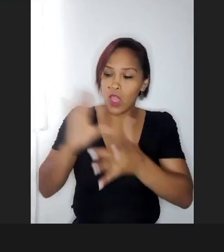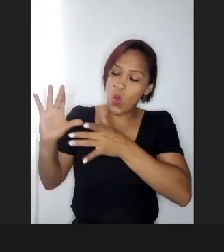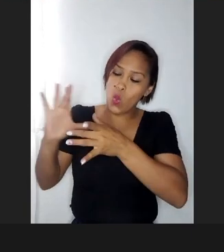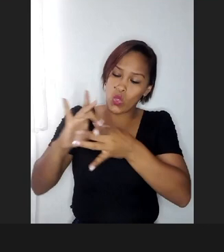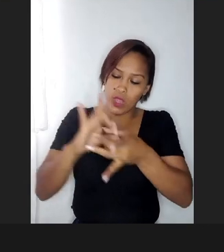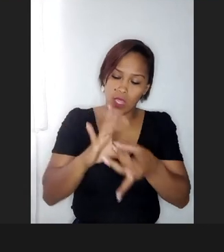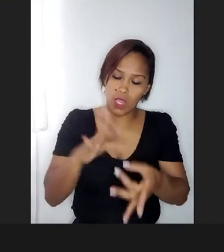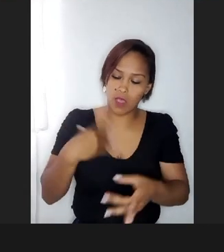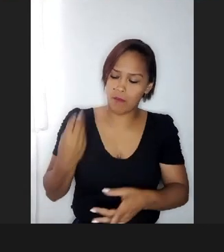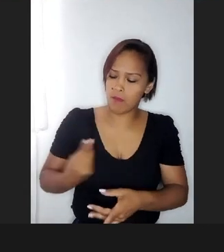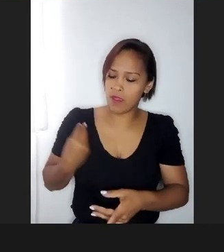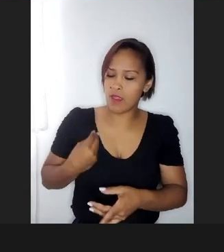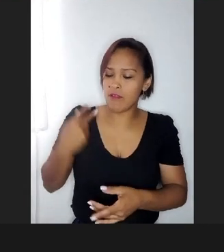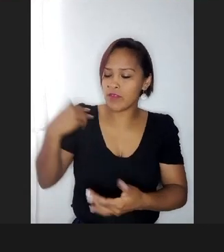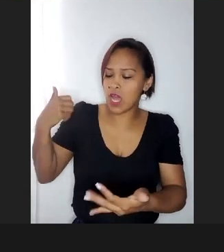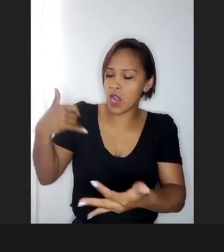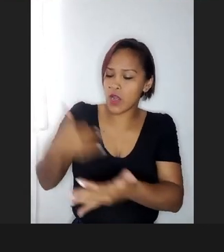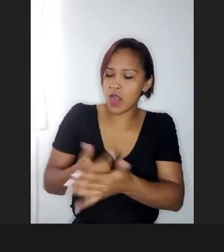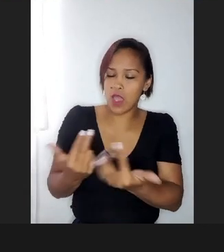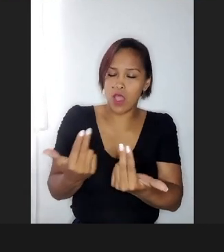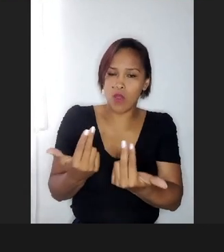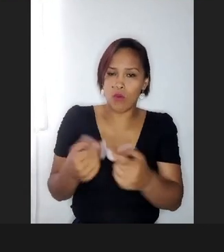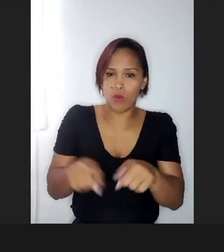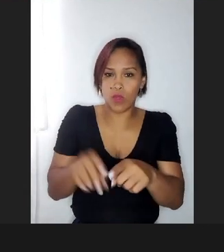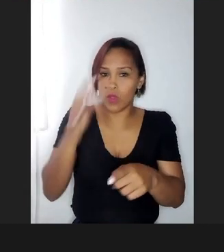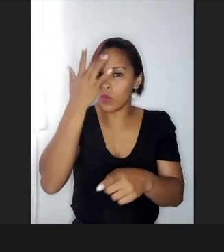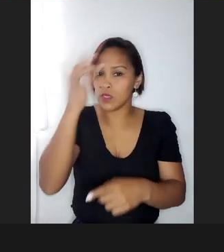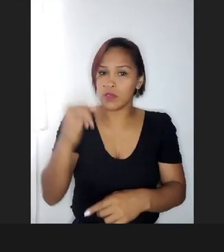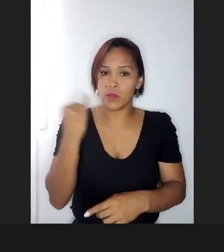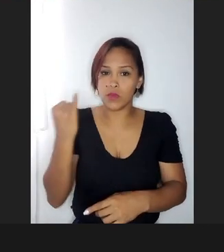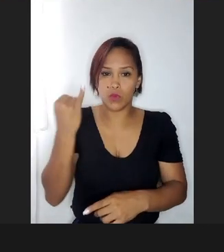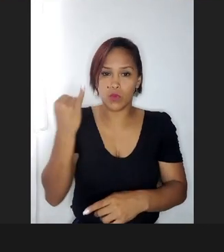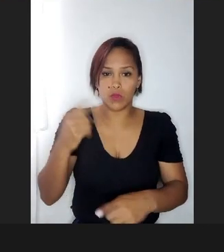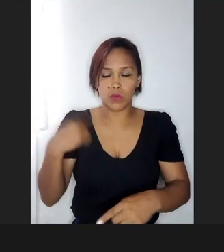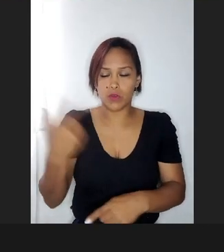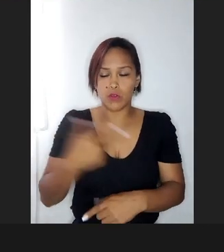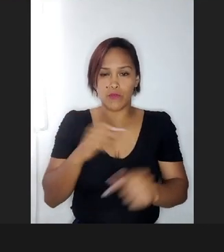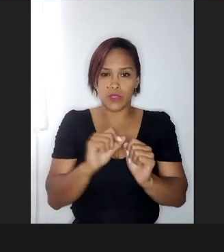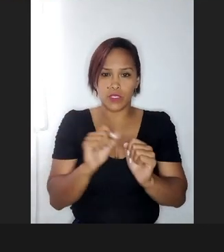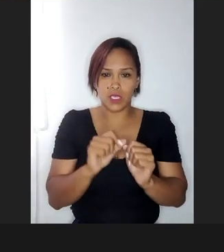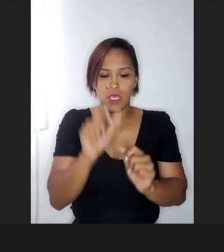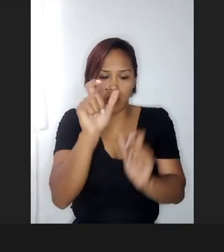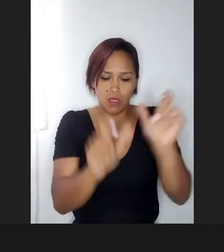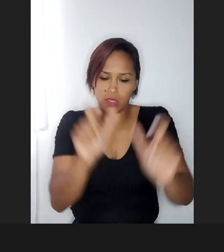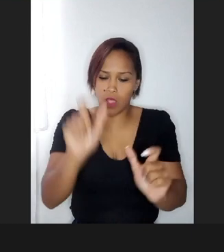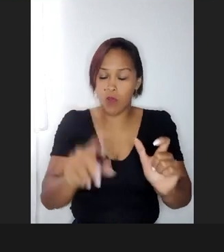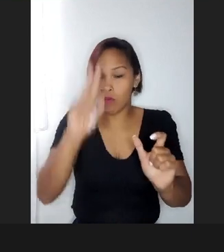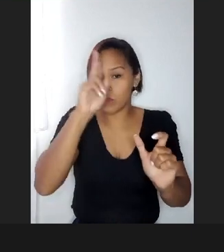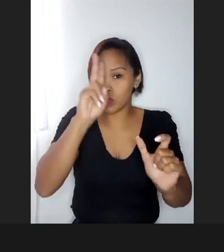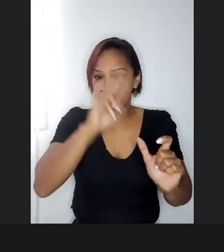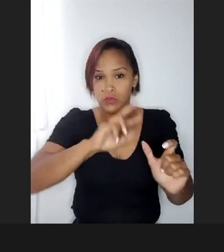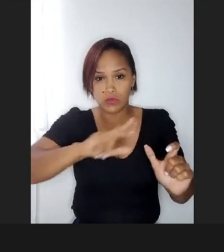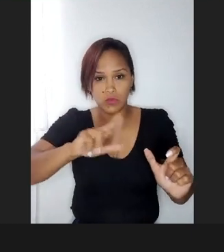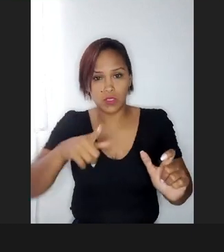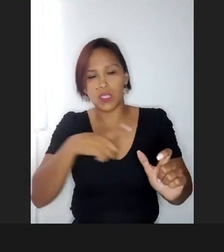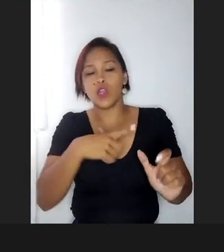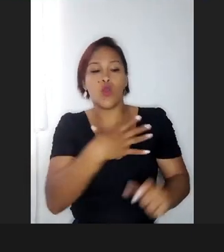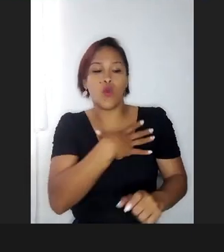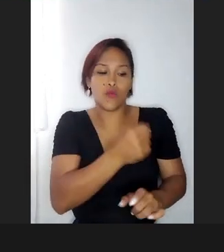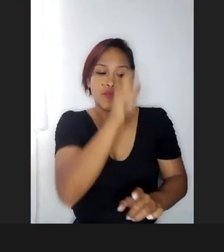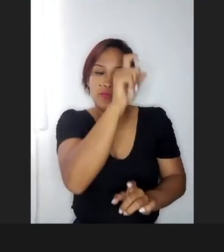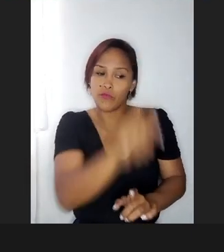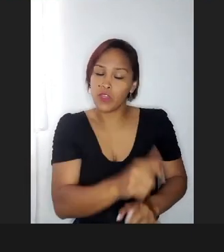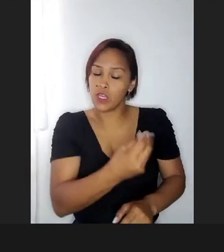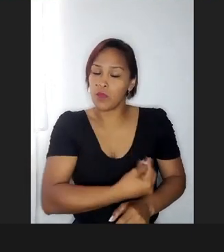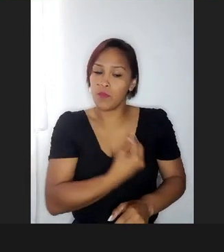contextualizando dentro da minha maternidade, acho que, acho que isso é o mais importante pra gente fazer, cada um tem uma história, né, o filho de vocês tem, né,